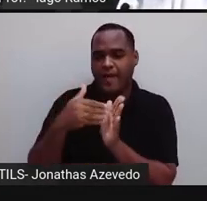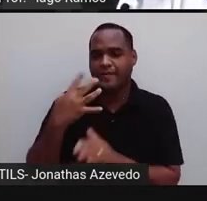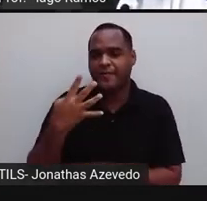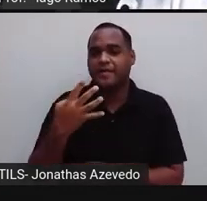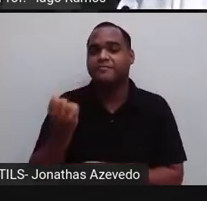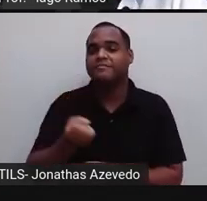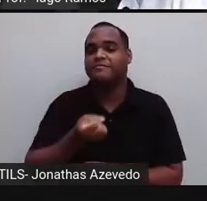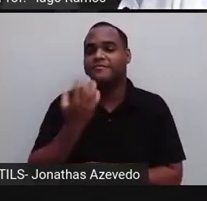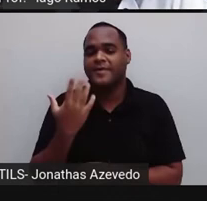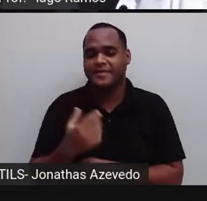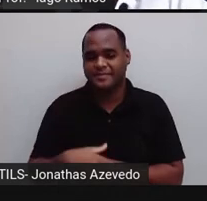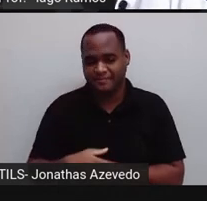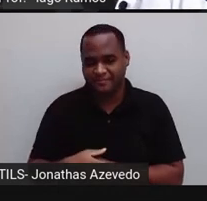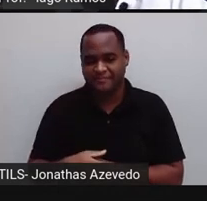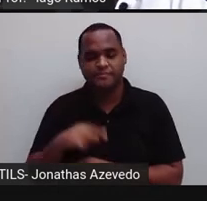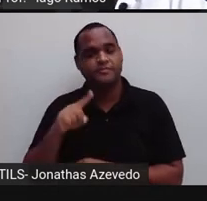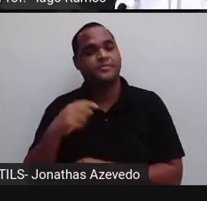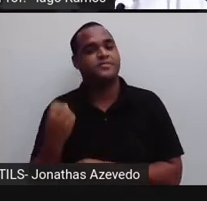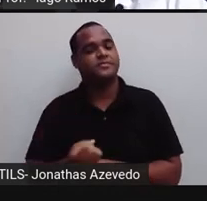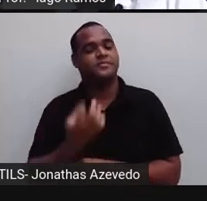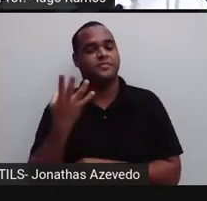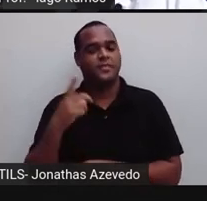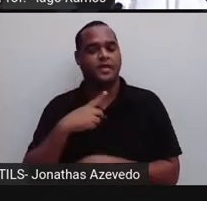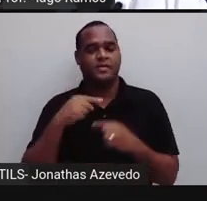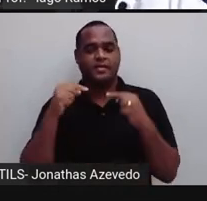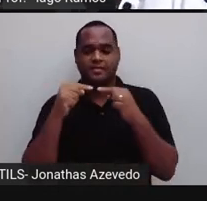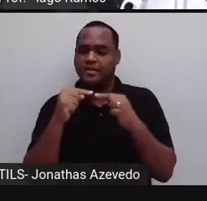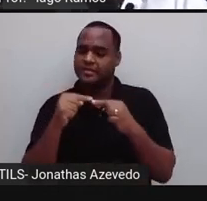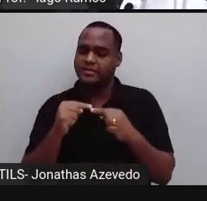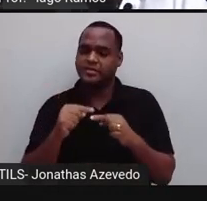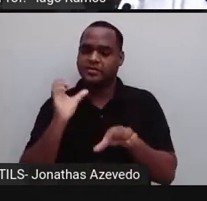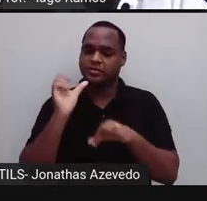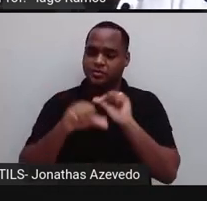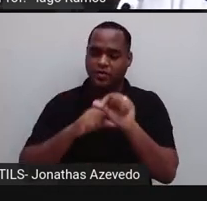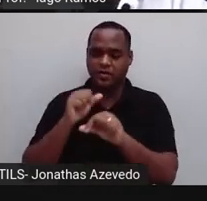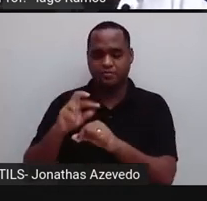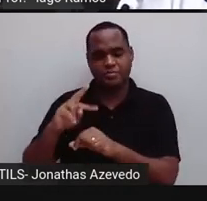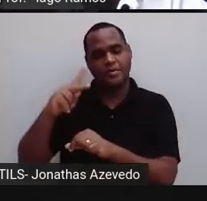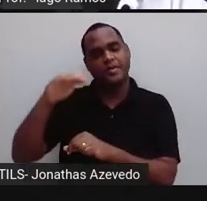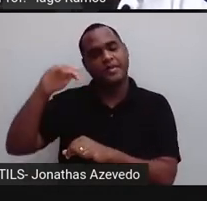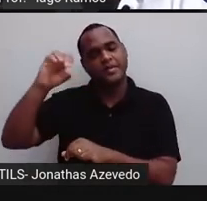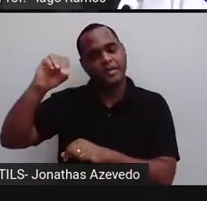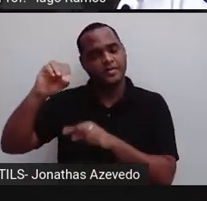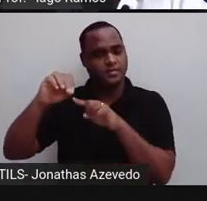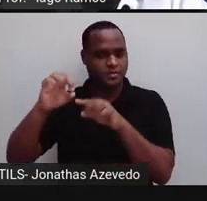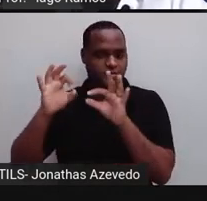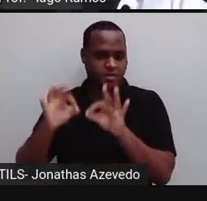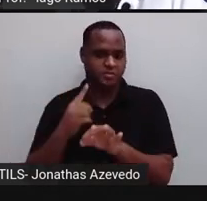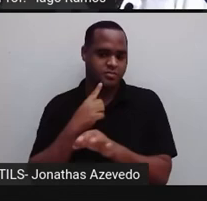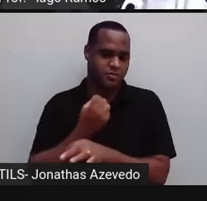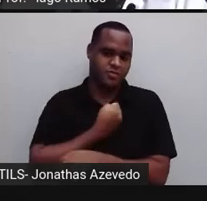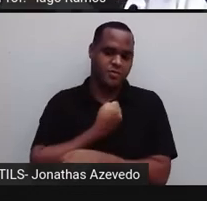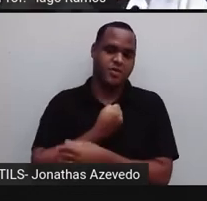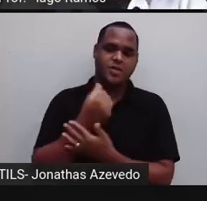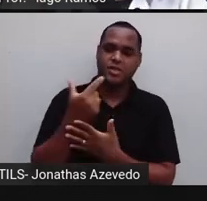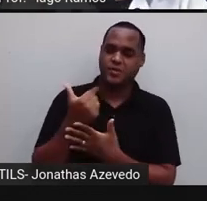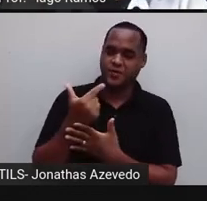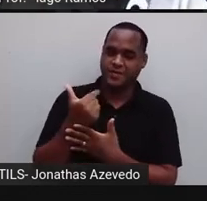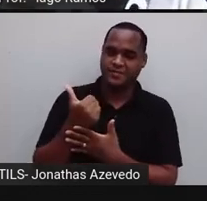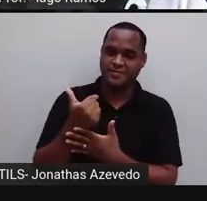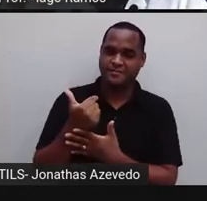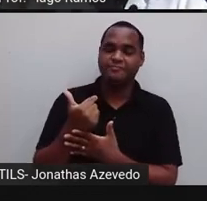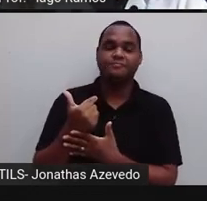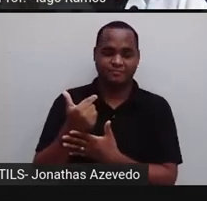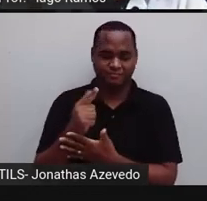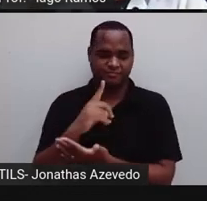essa quantidade vai virar o expoente do 10, que no caso ali foi 12. Então, temos aí